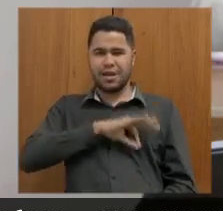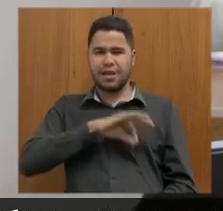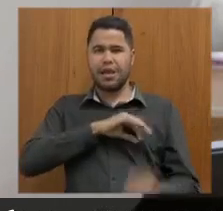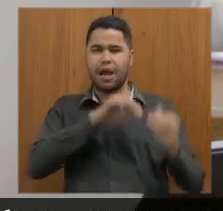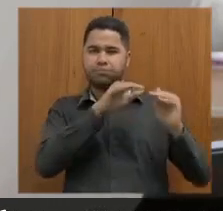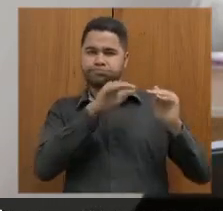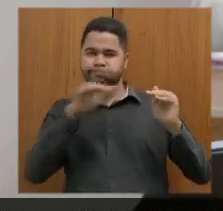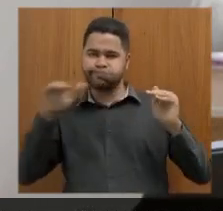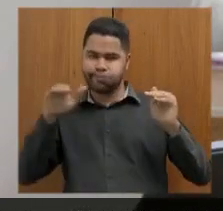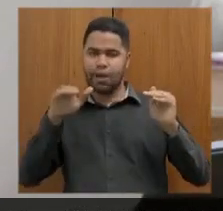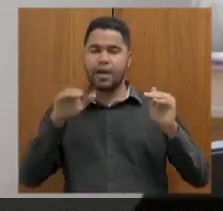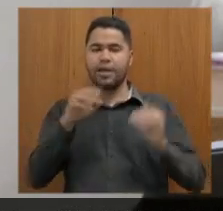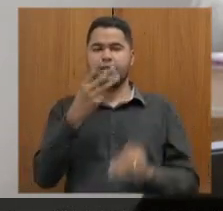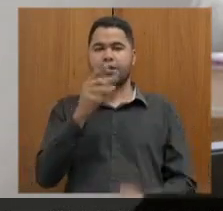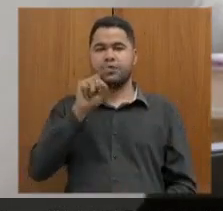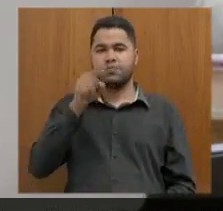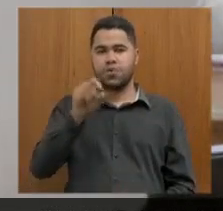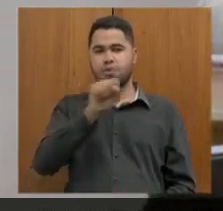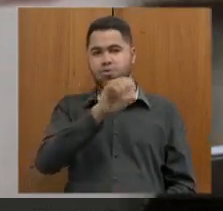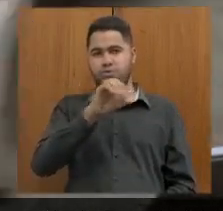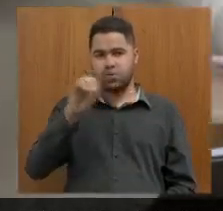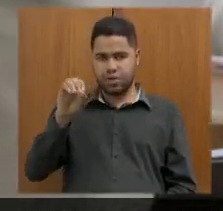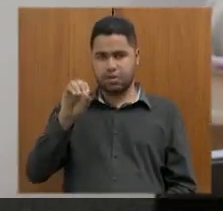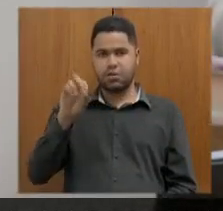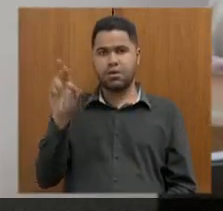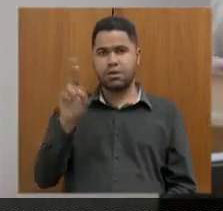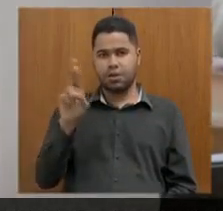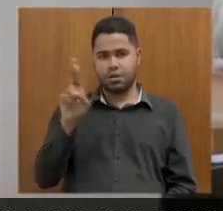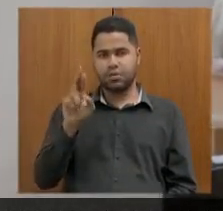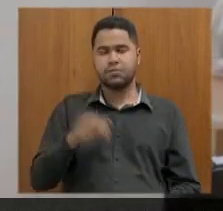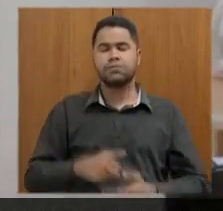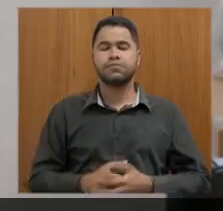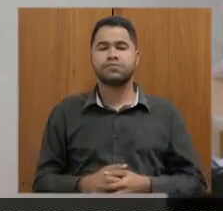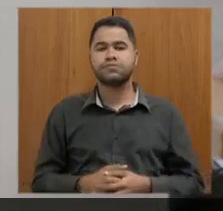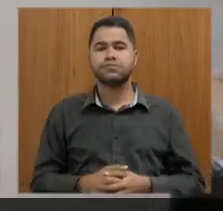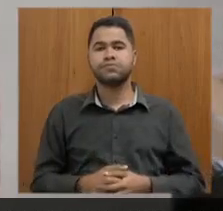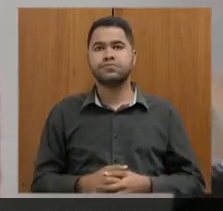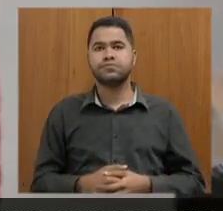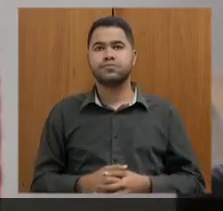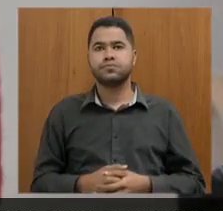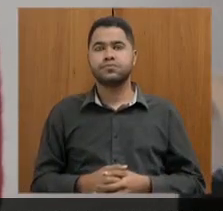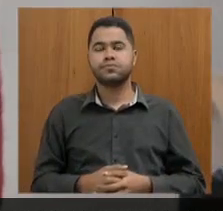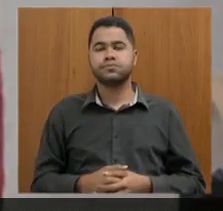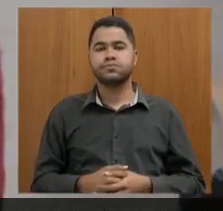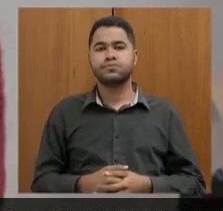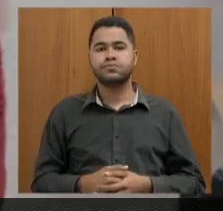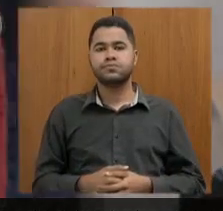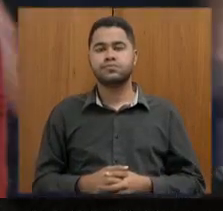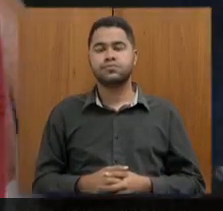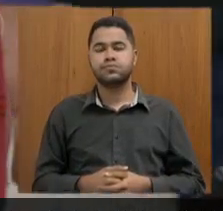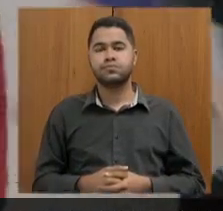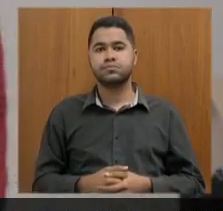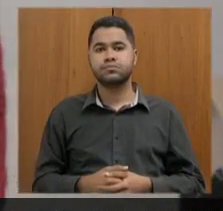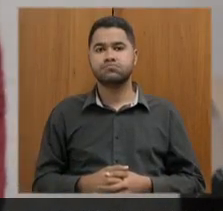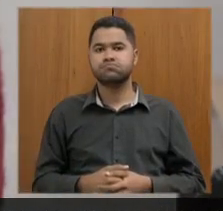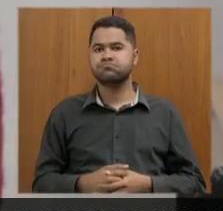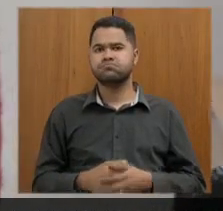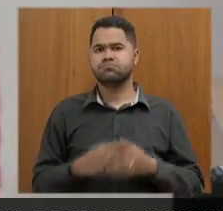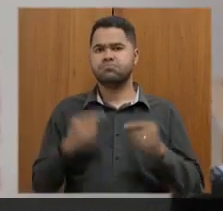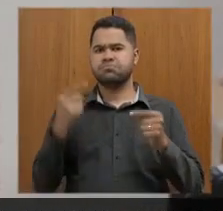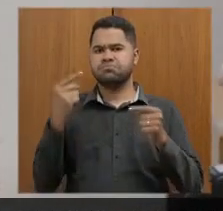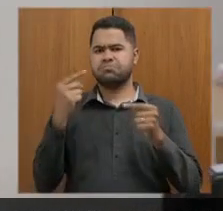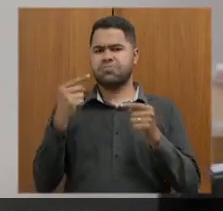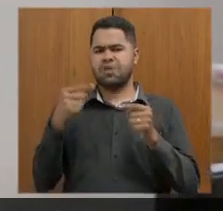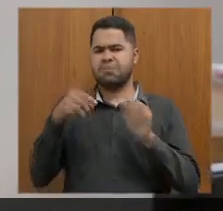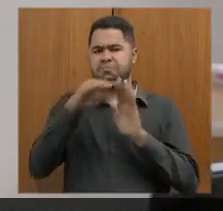texto assim, o pagamento do piso nacional de R$.845,61 não faz parte dos